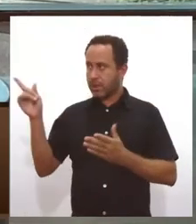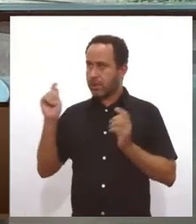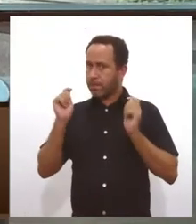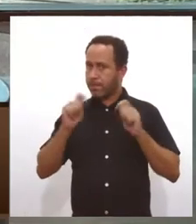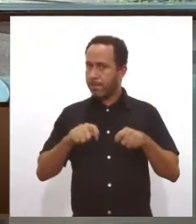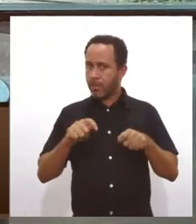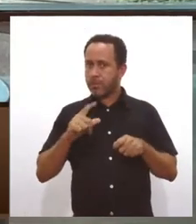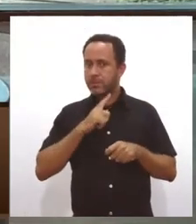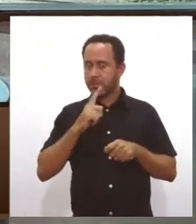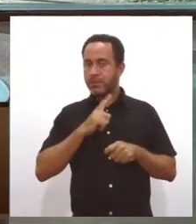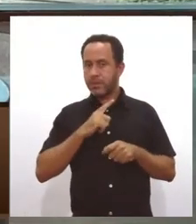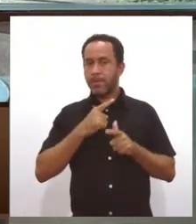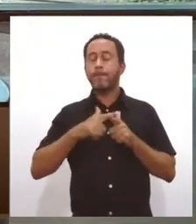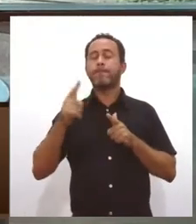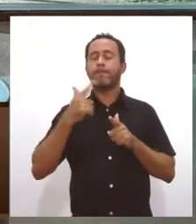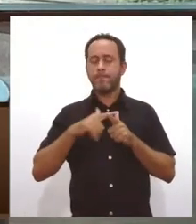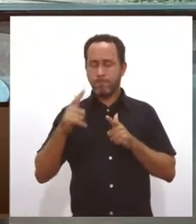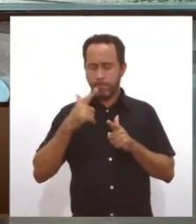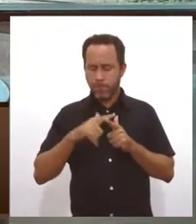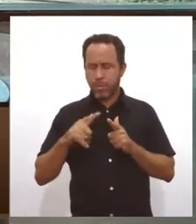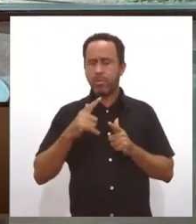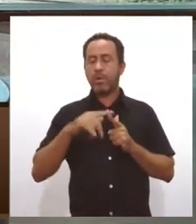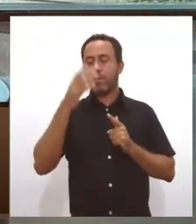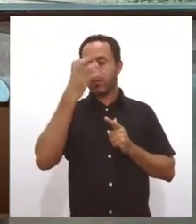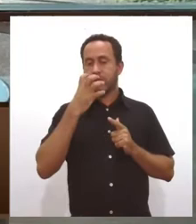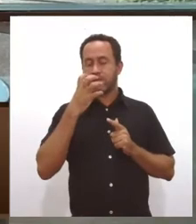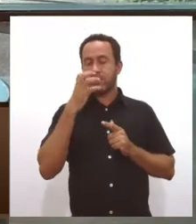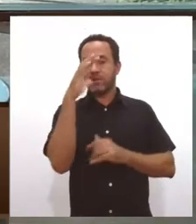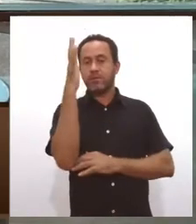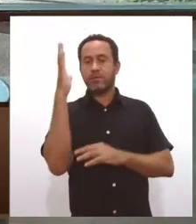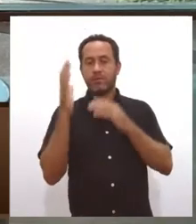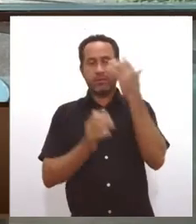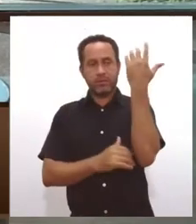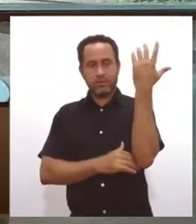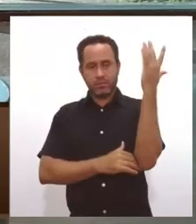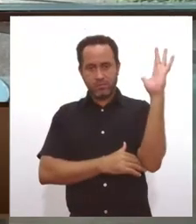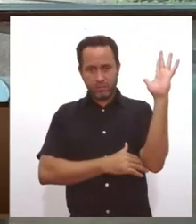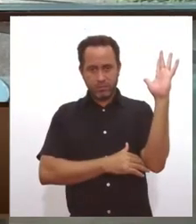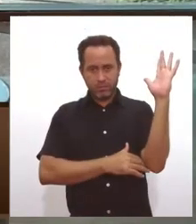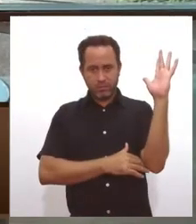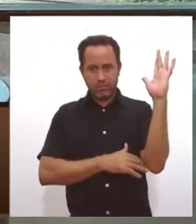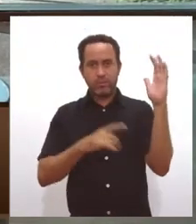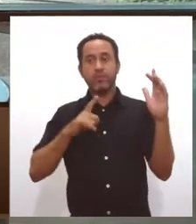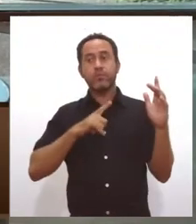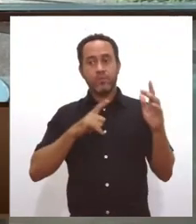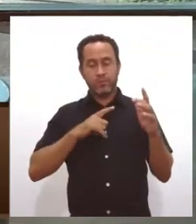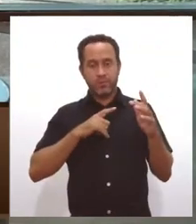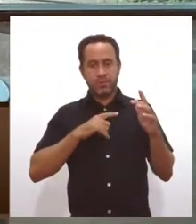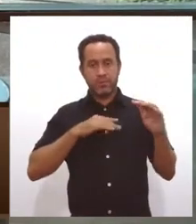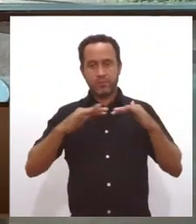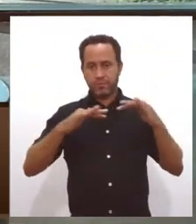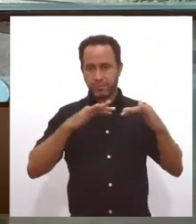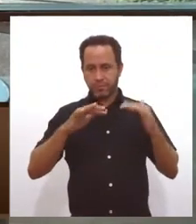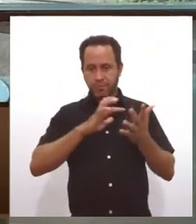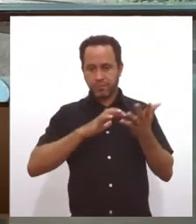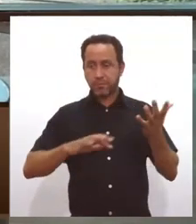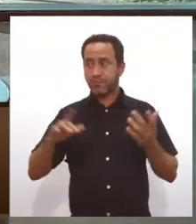problemas sérios ambientais? Porque tem algumas atividades que estão lá